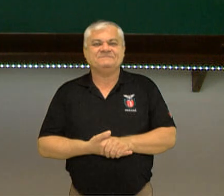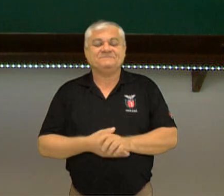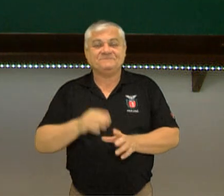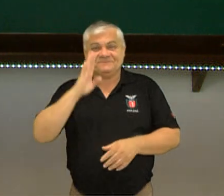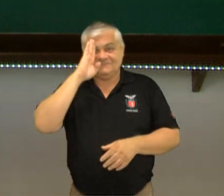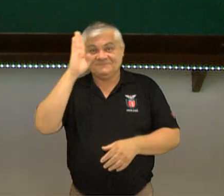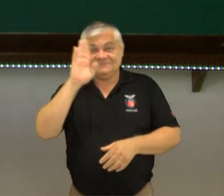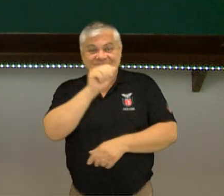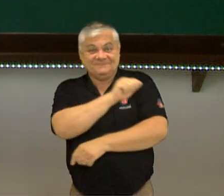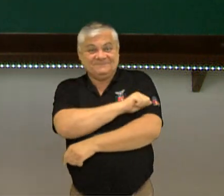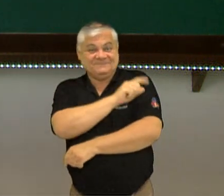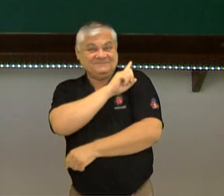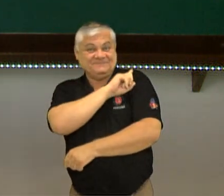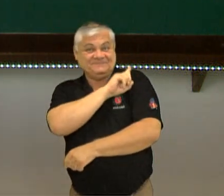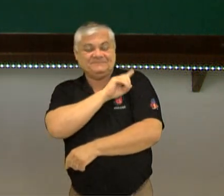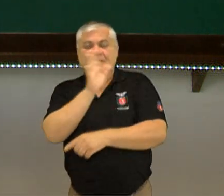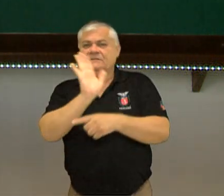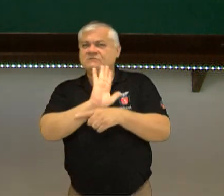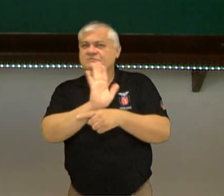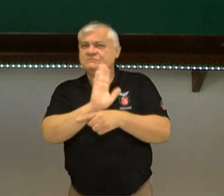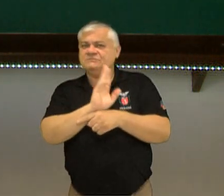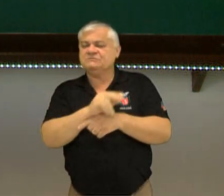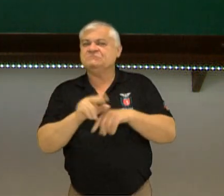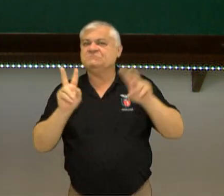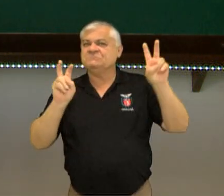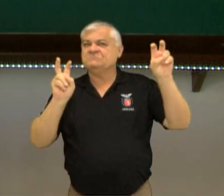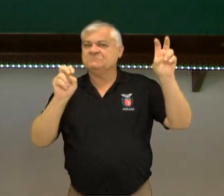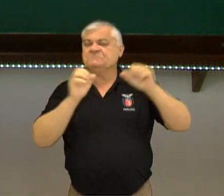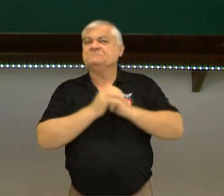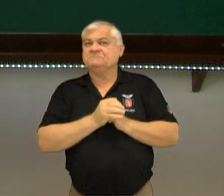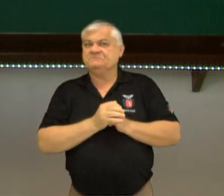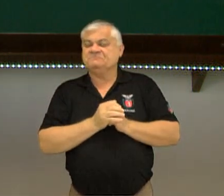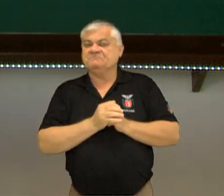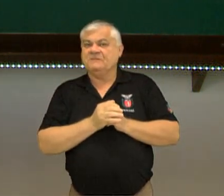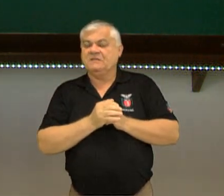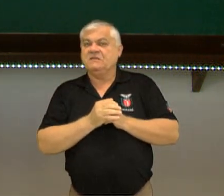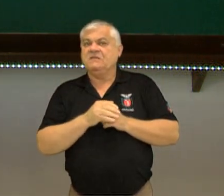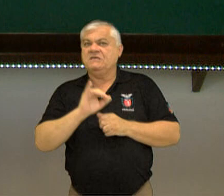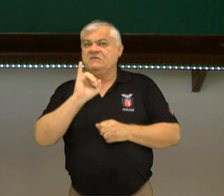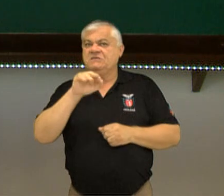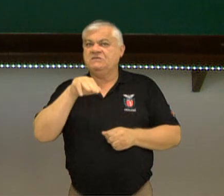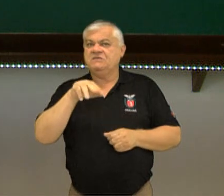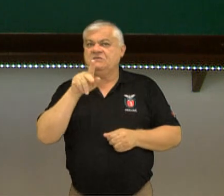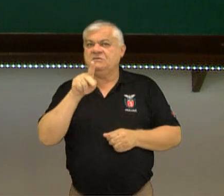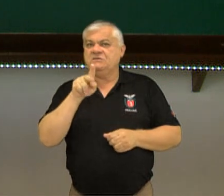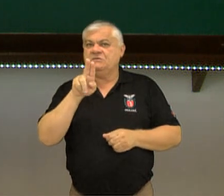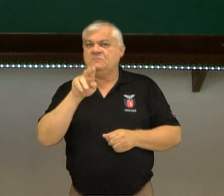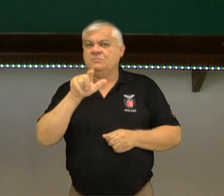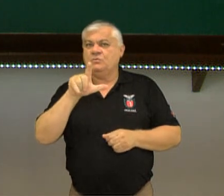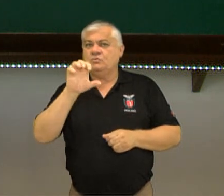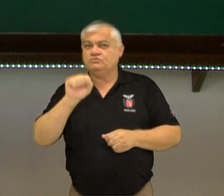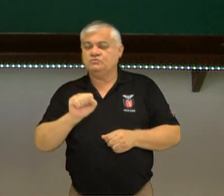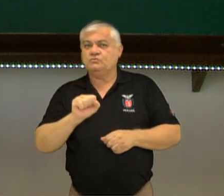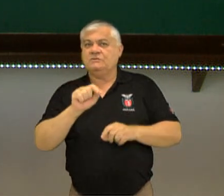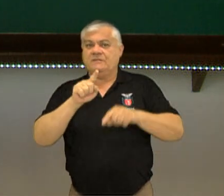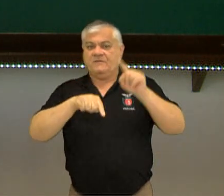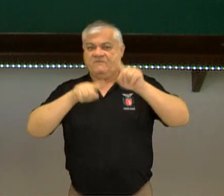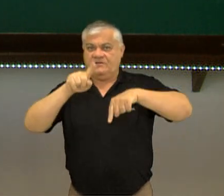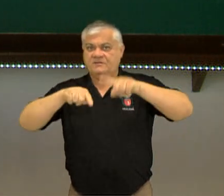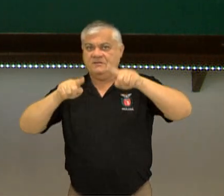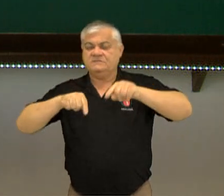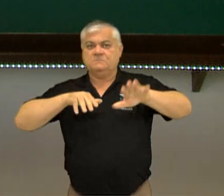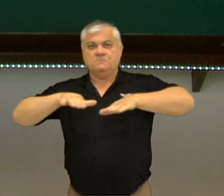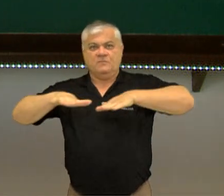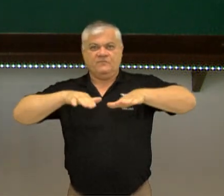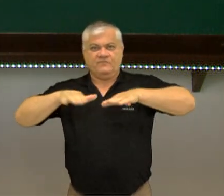Olá estudantes da primeira série. Nesse vídeo nós vamos falar sobre impulso e variação da quantidade de movimento. Vamos lá